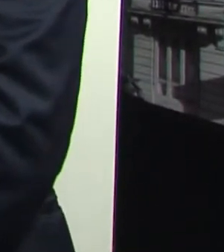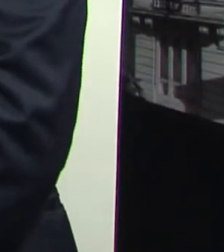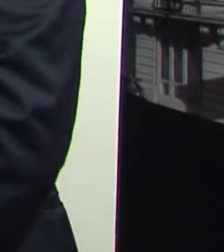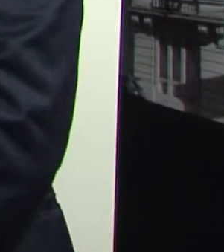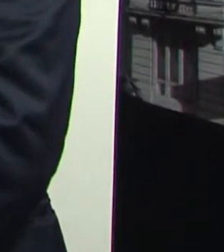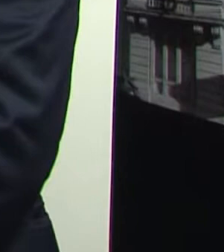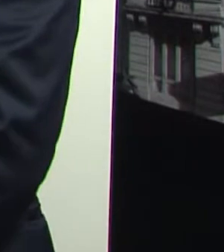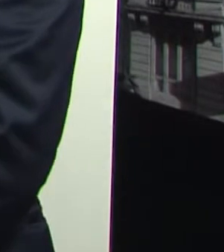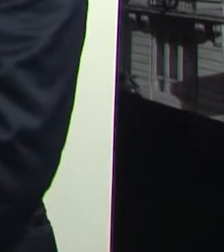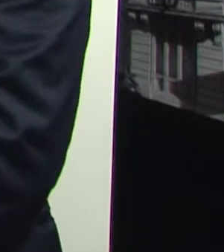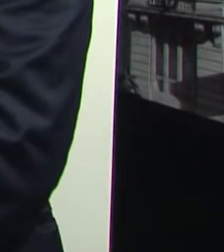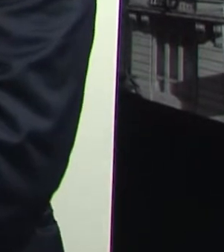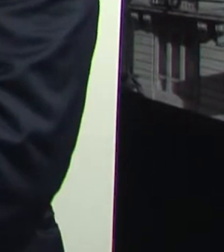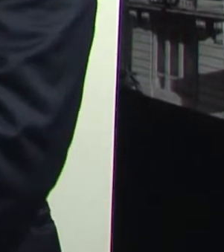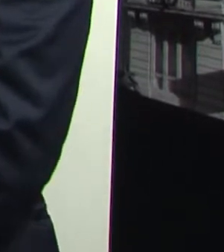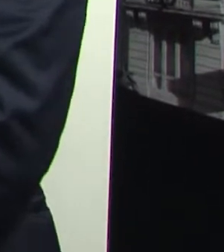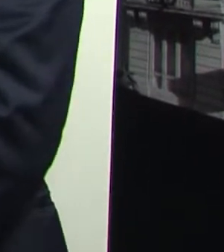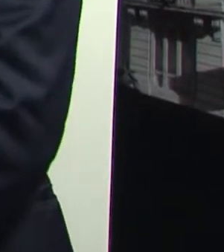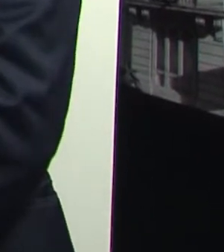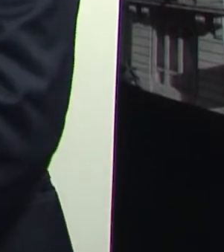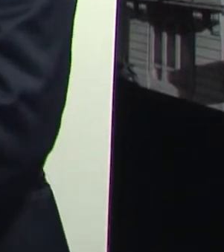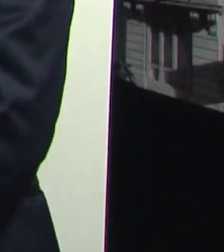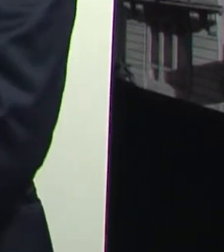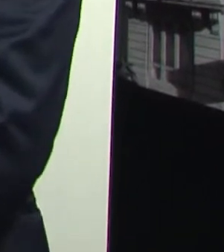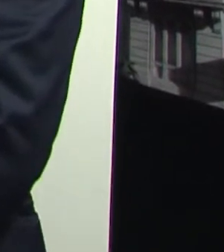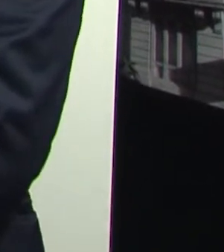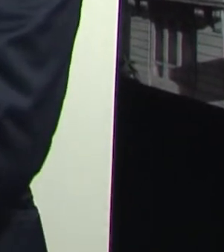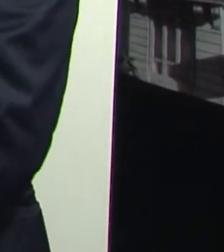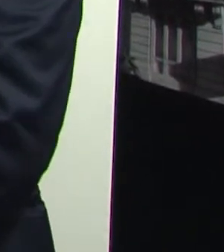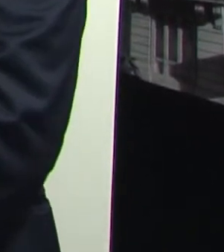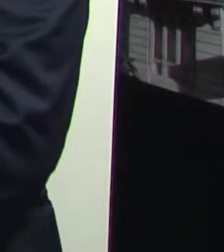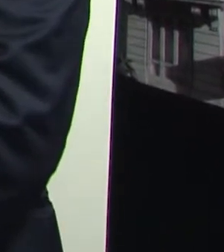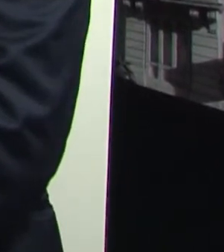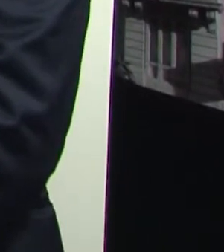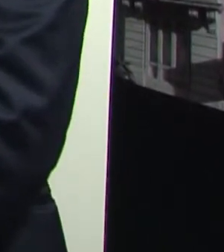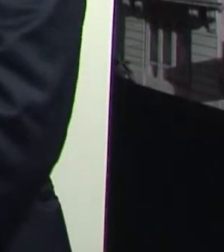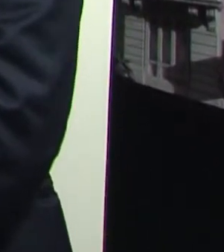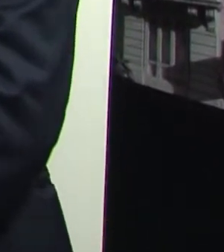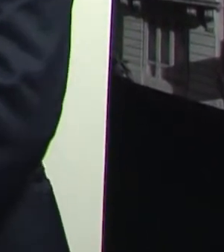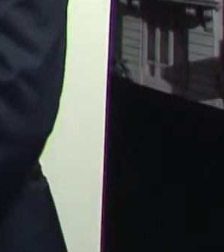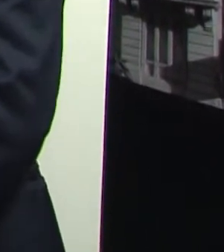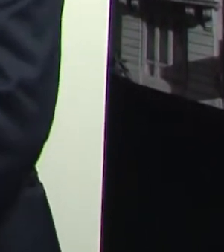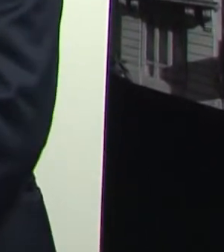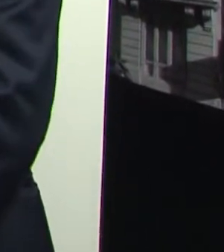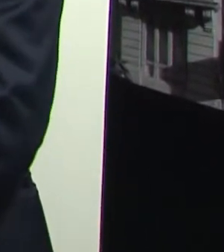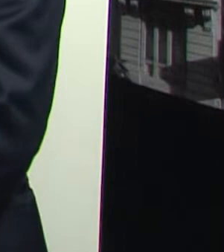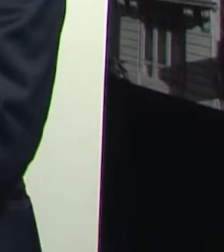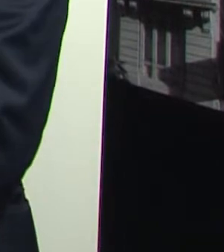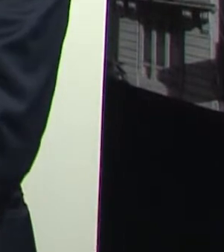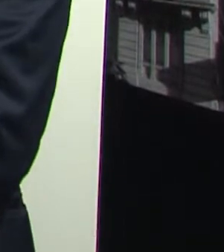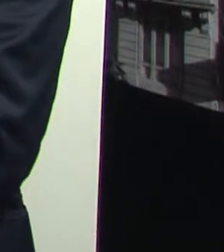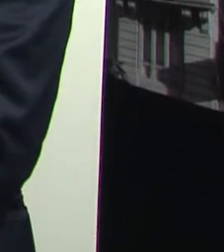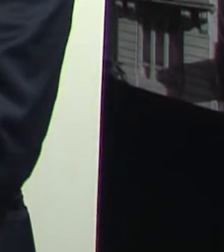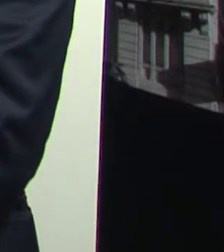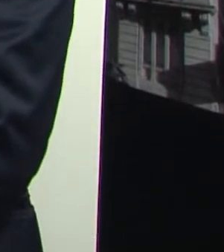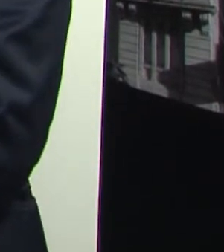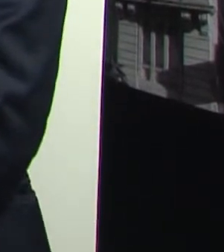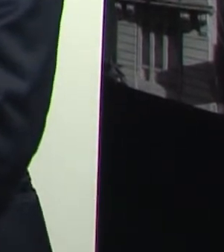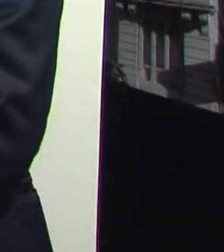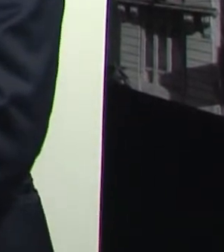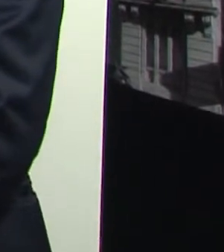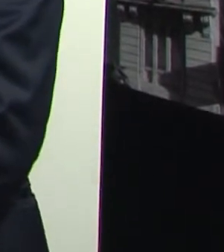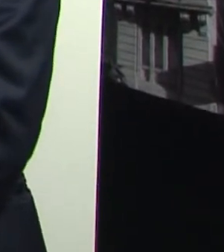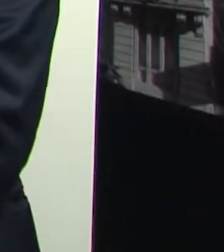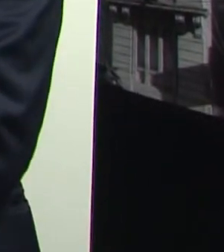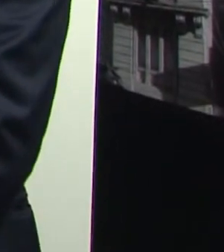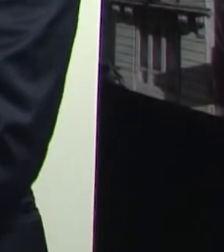beneficiados com o fundo partidário, com o fundo eleitoral, os que mais se envolveram nos escândalos de corrupção e os que governaram o país nas últimas décadas e que nos